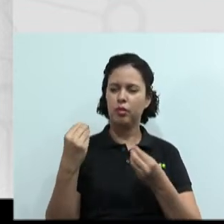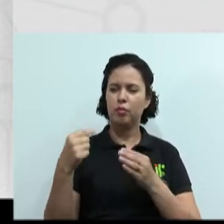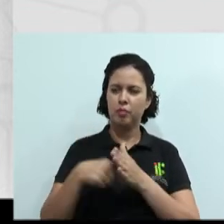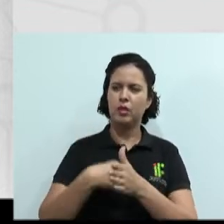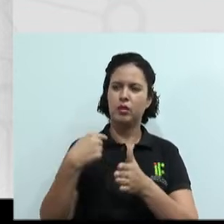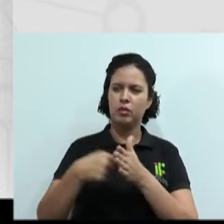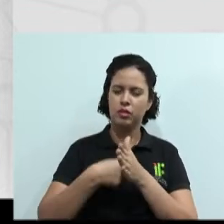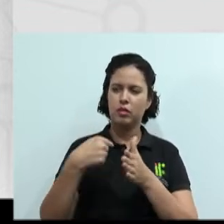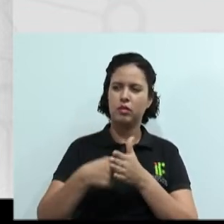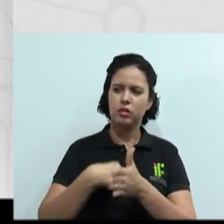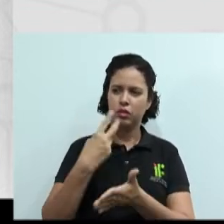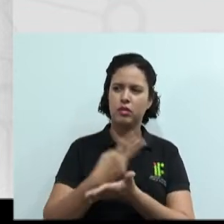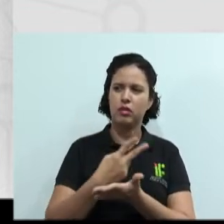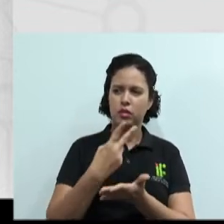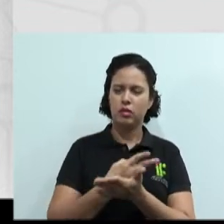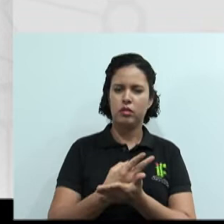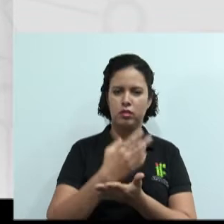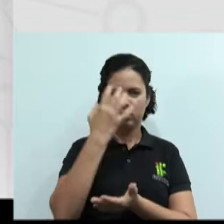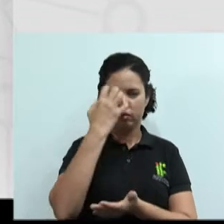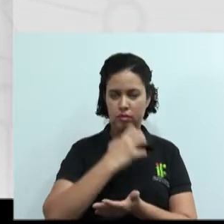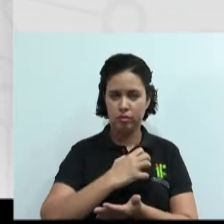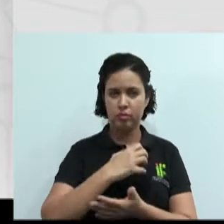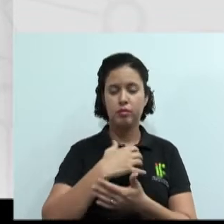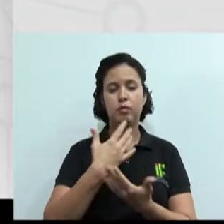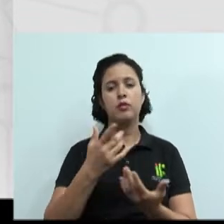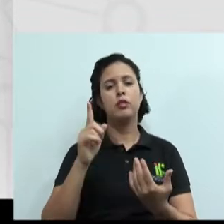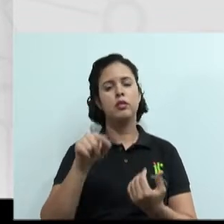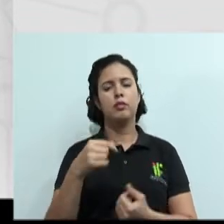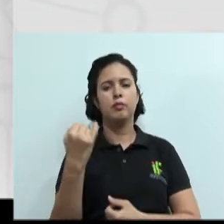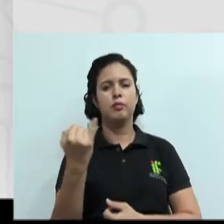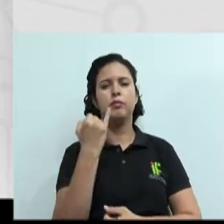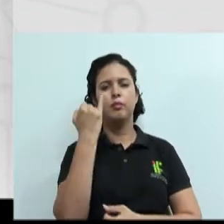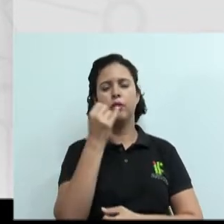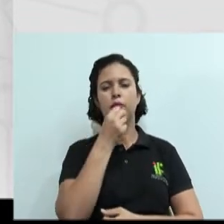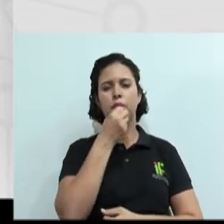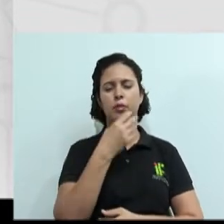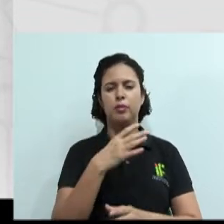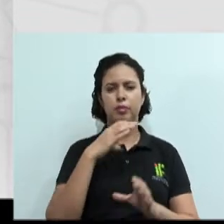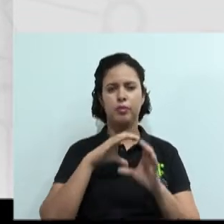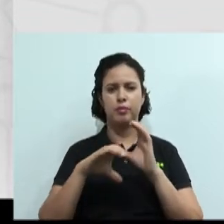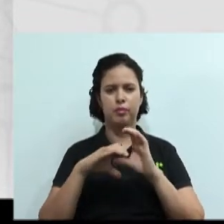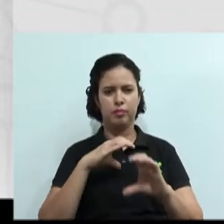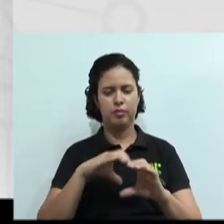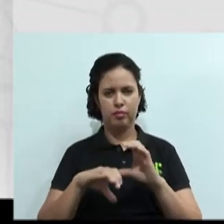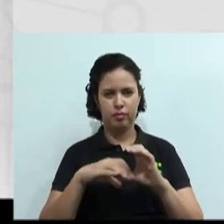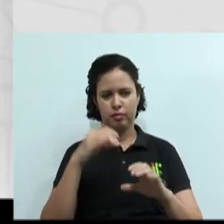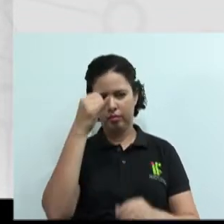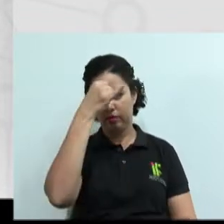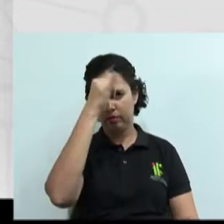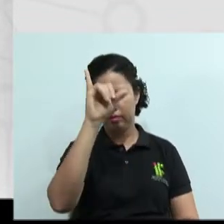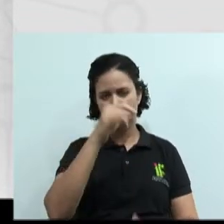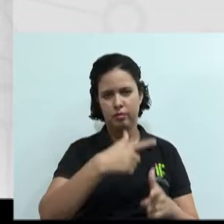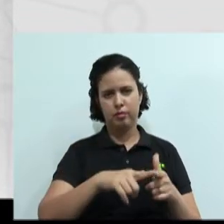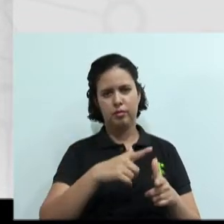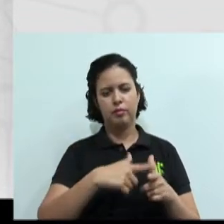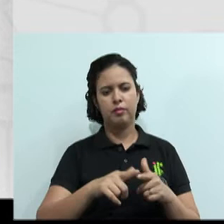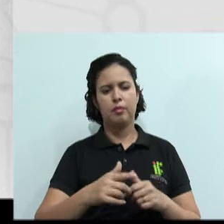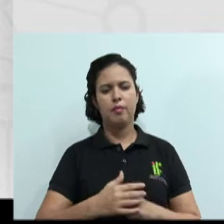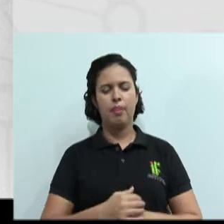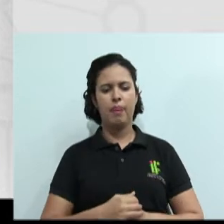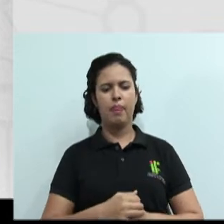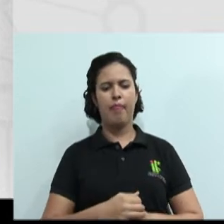perguntando a mesma coisa. Então, é importante ter uma boa comunicação para não se chegar ao conflito. E o